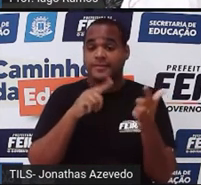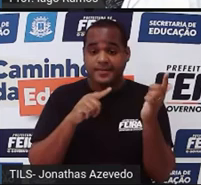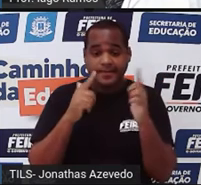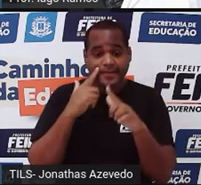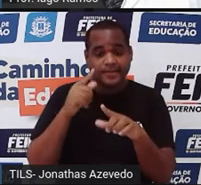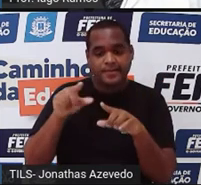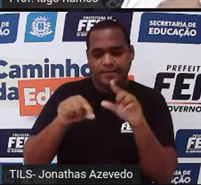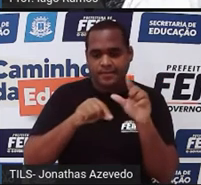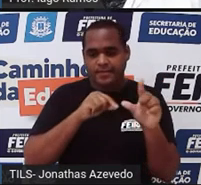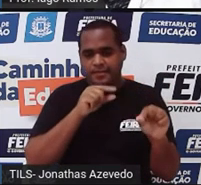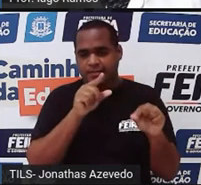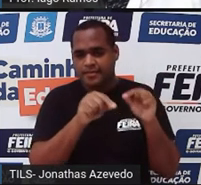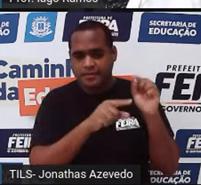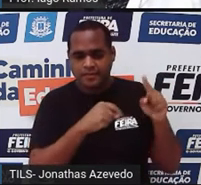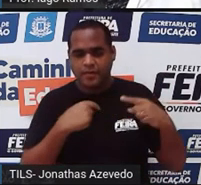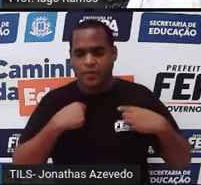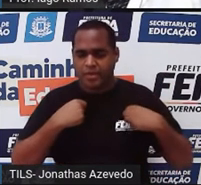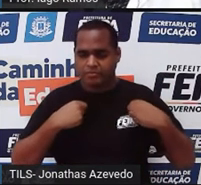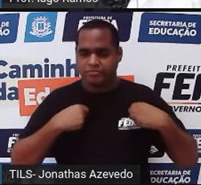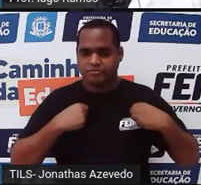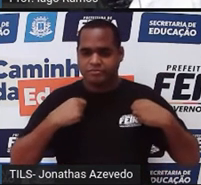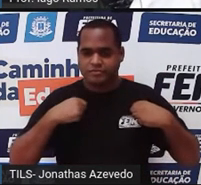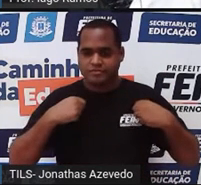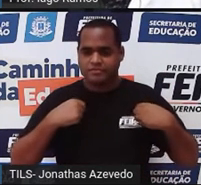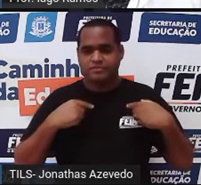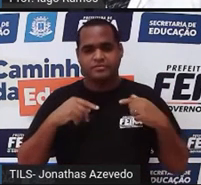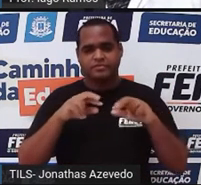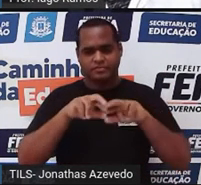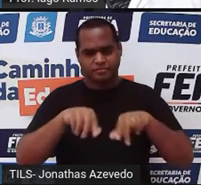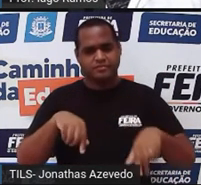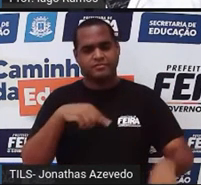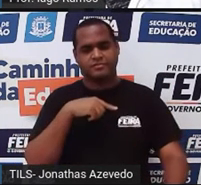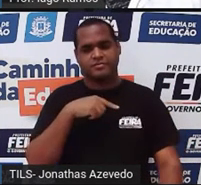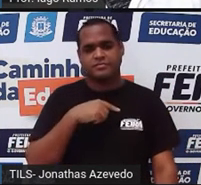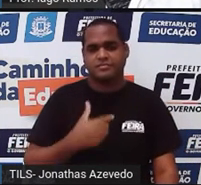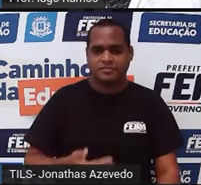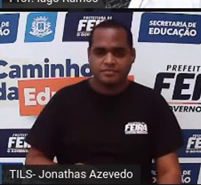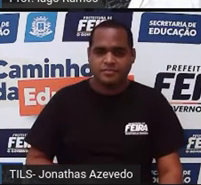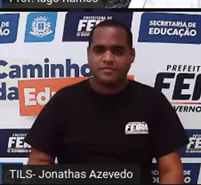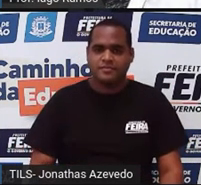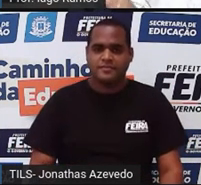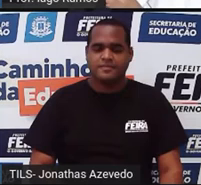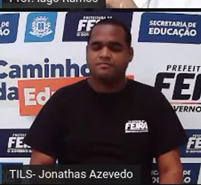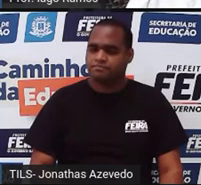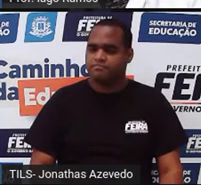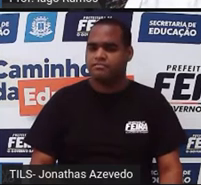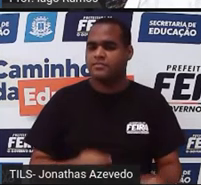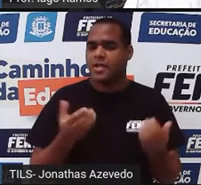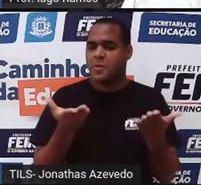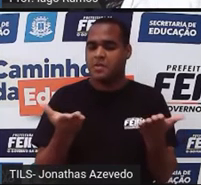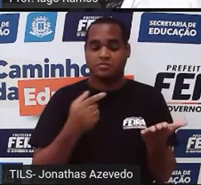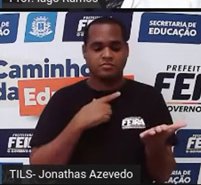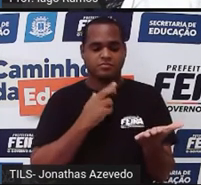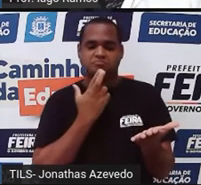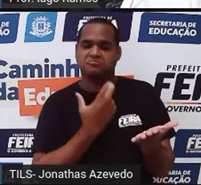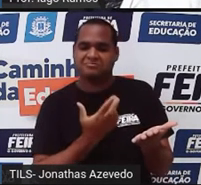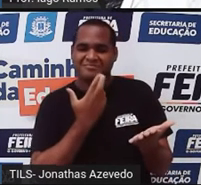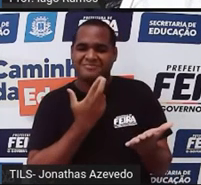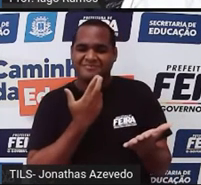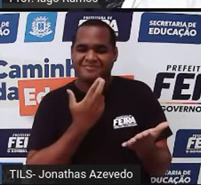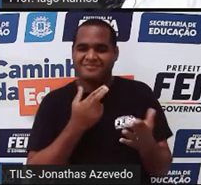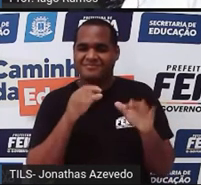de você se vestir para ir para essa festa? Então, vem comigo porque a gente vai rascunhar isso, tá?